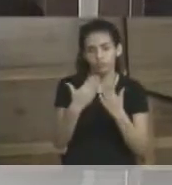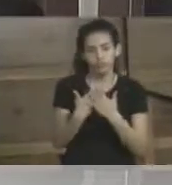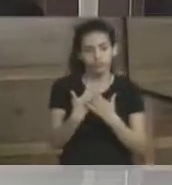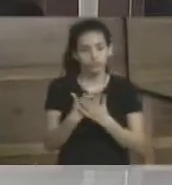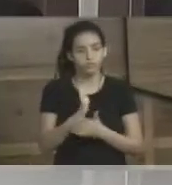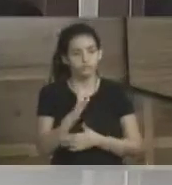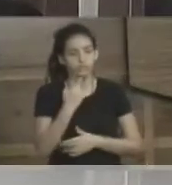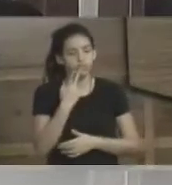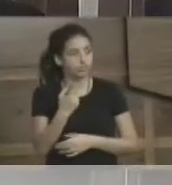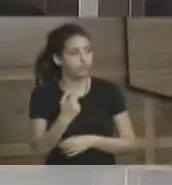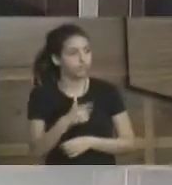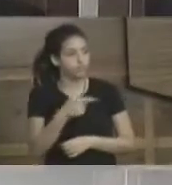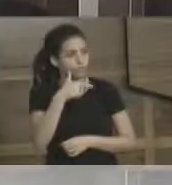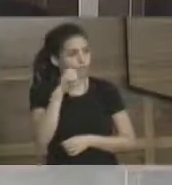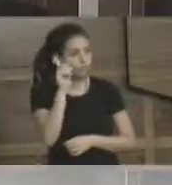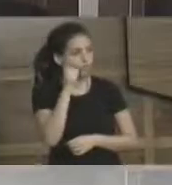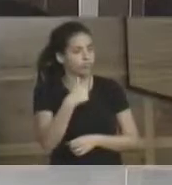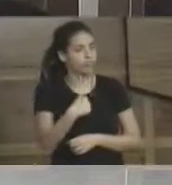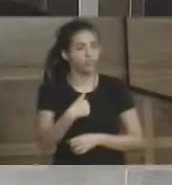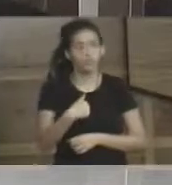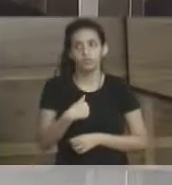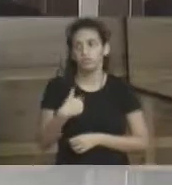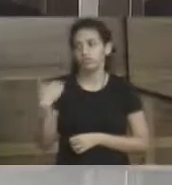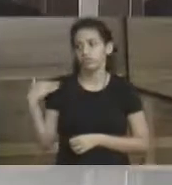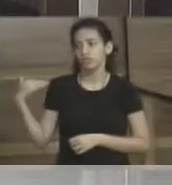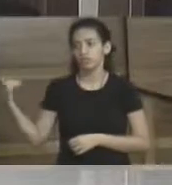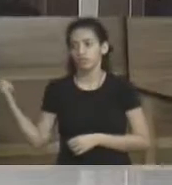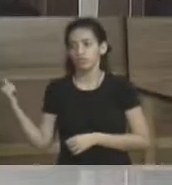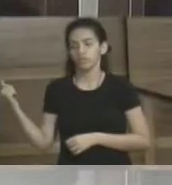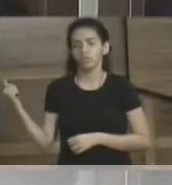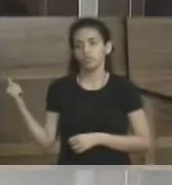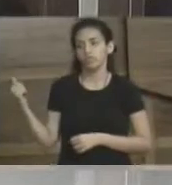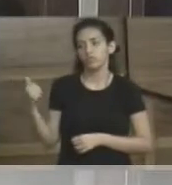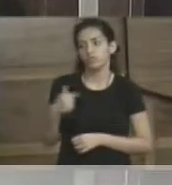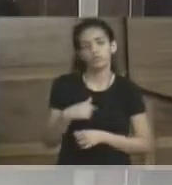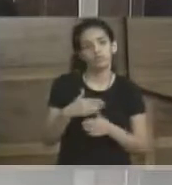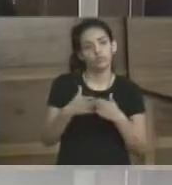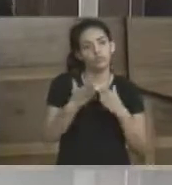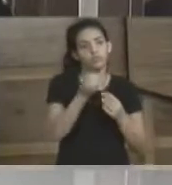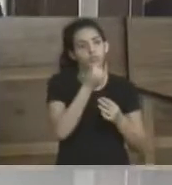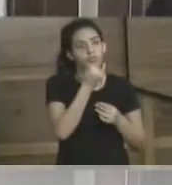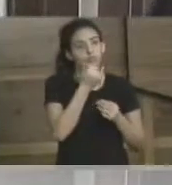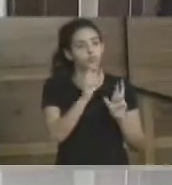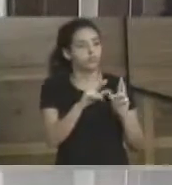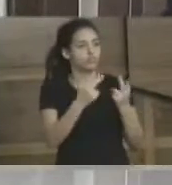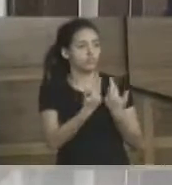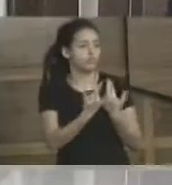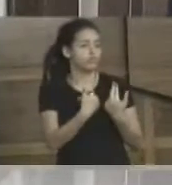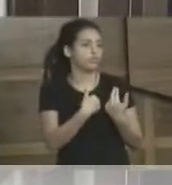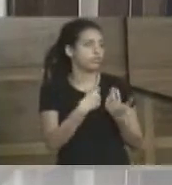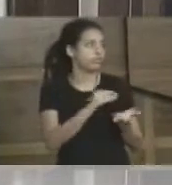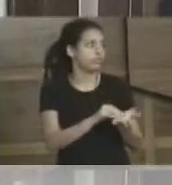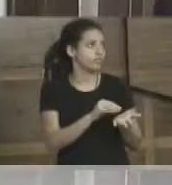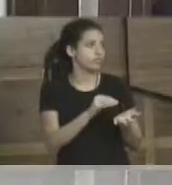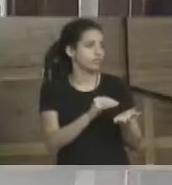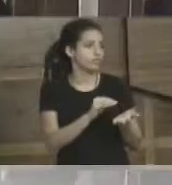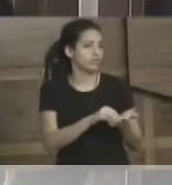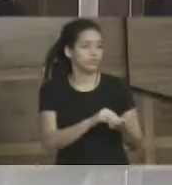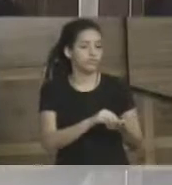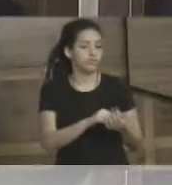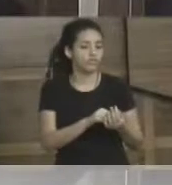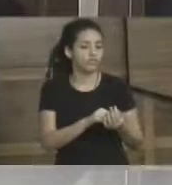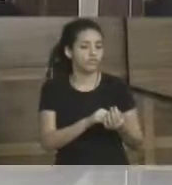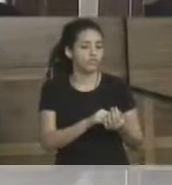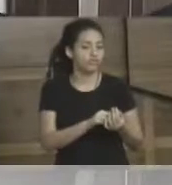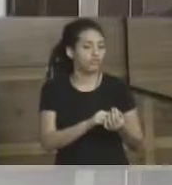que muito foi tocado, ontem eu fui convocado e até peço desculpas na reunião lá, que tive uma distensão aqui na